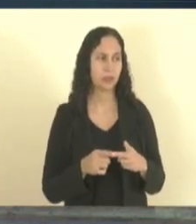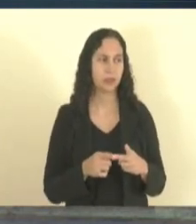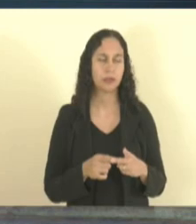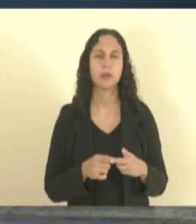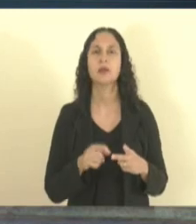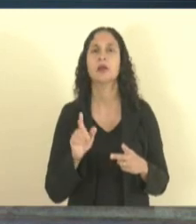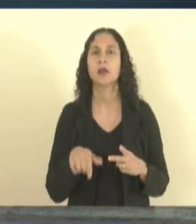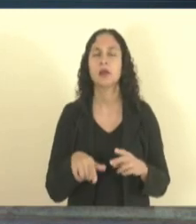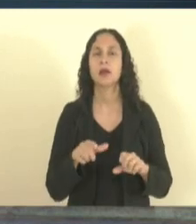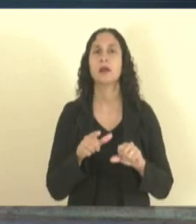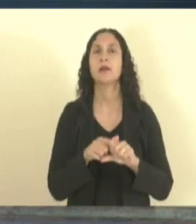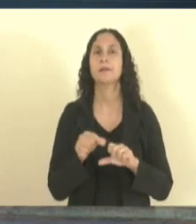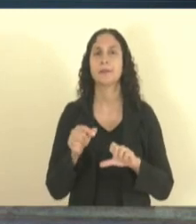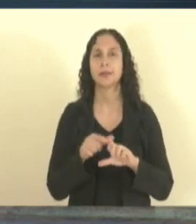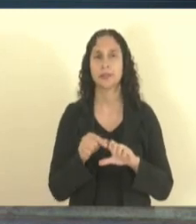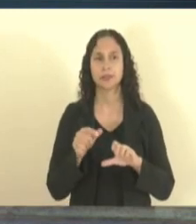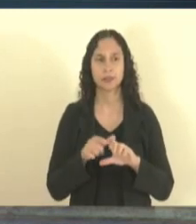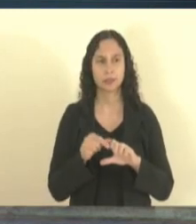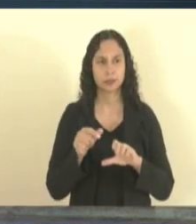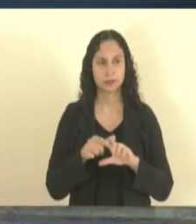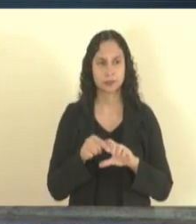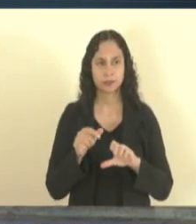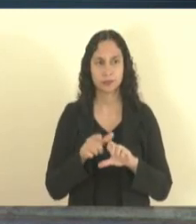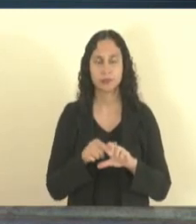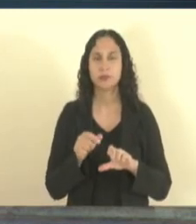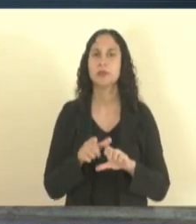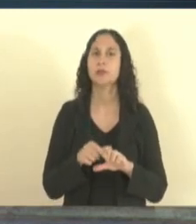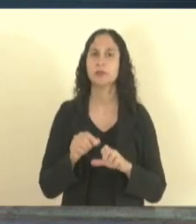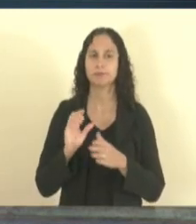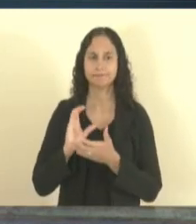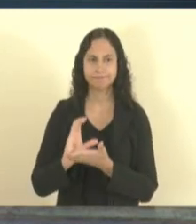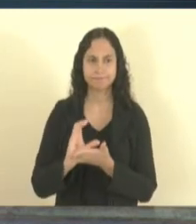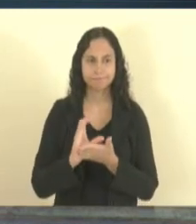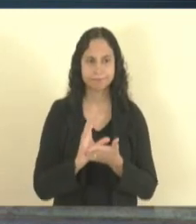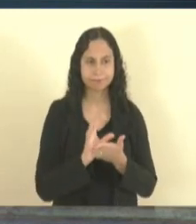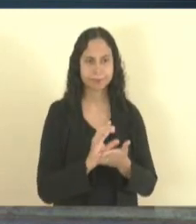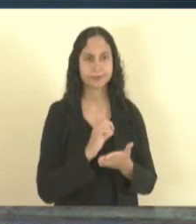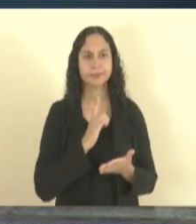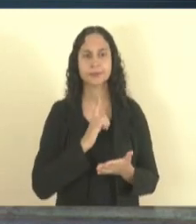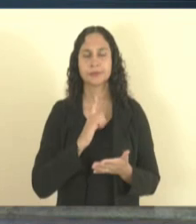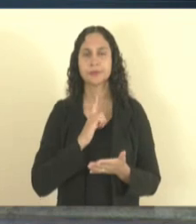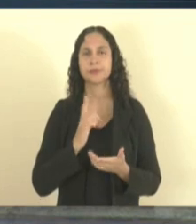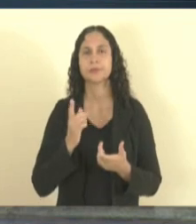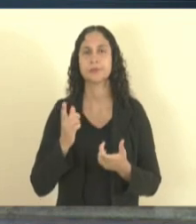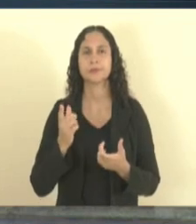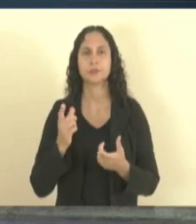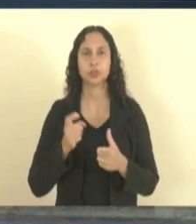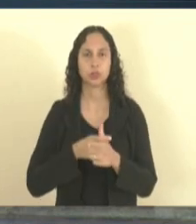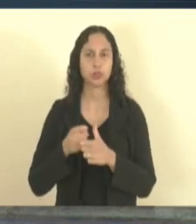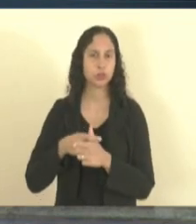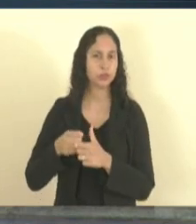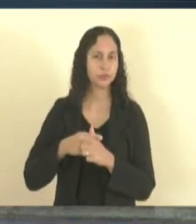empreendedores que realmente aplicam recursos nós temos uma baixíssima inadimplência a menor inadimplência do banco